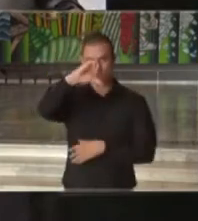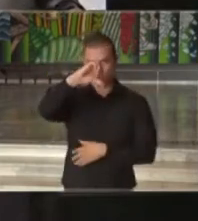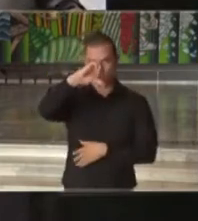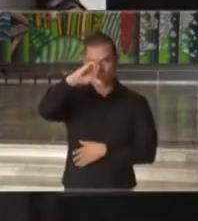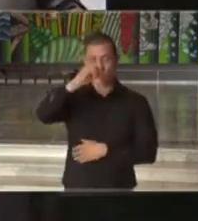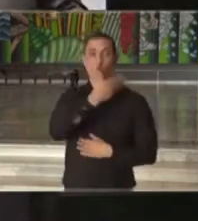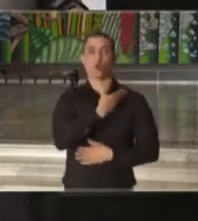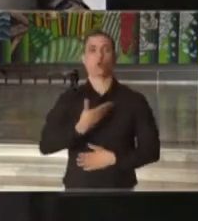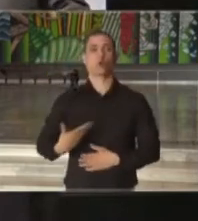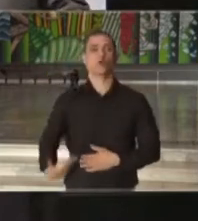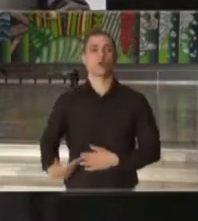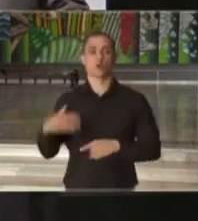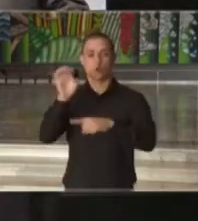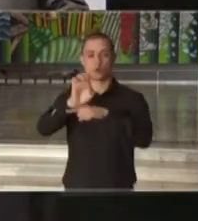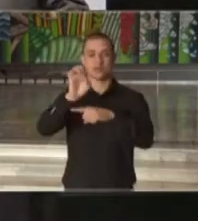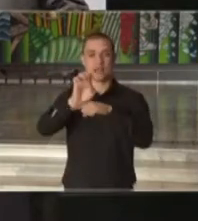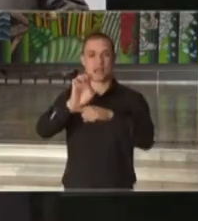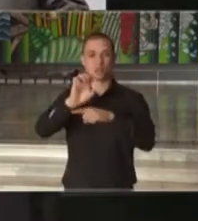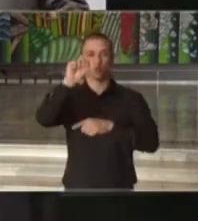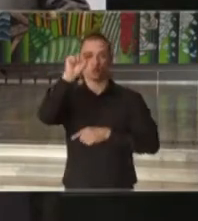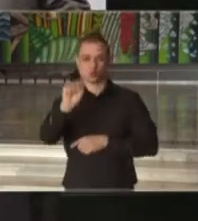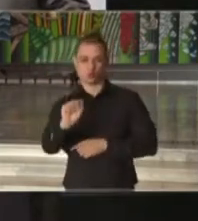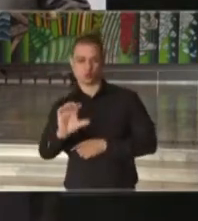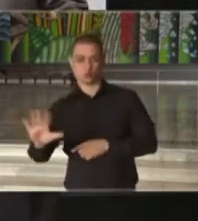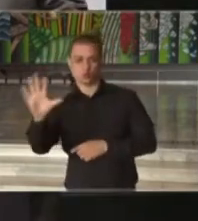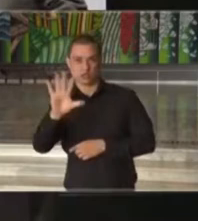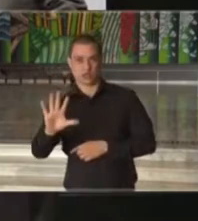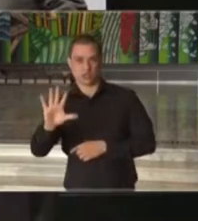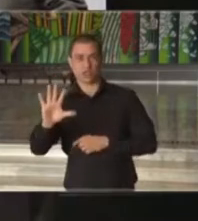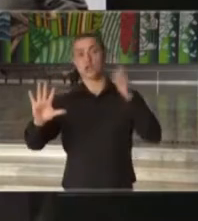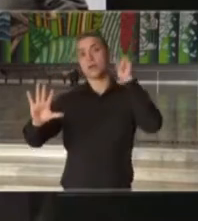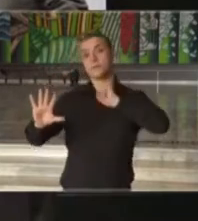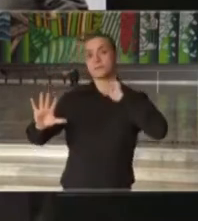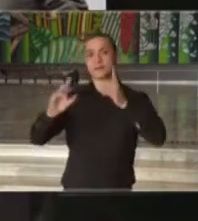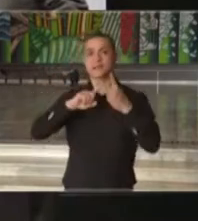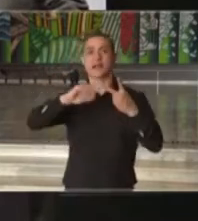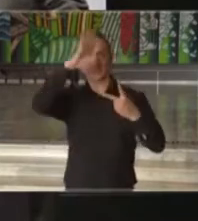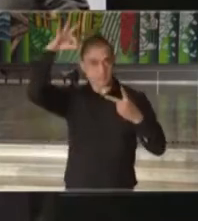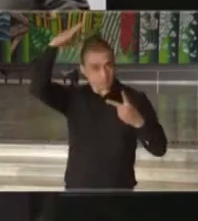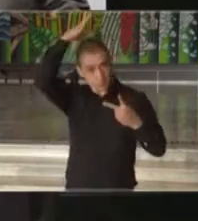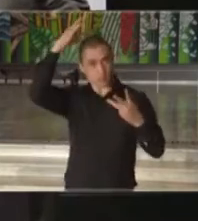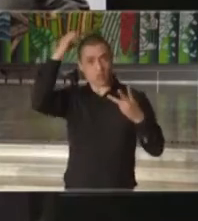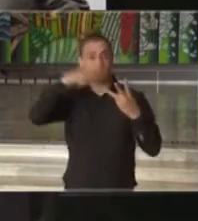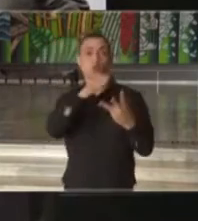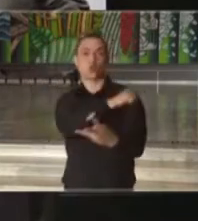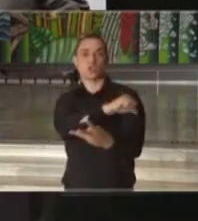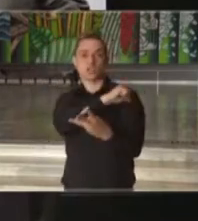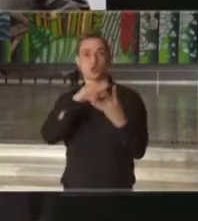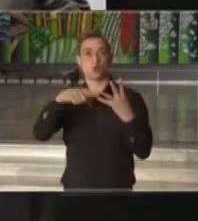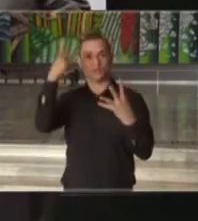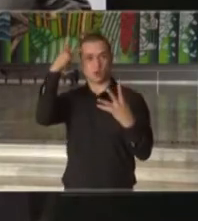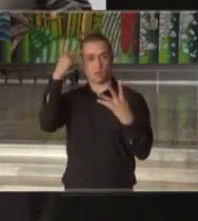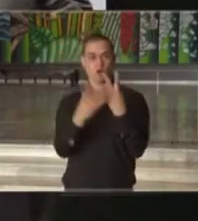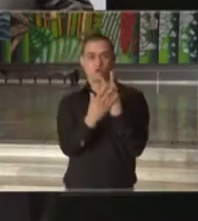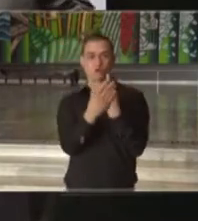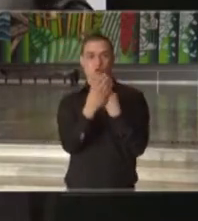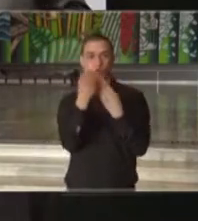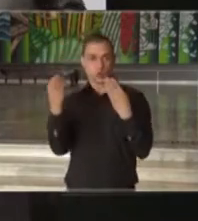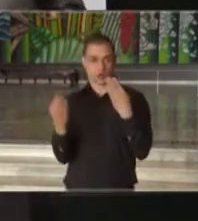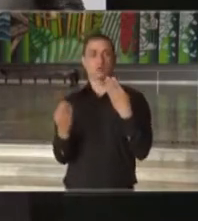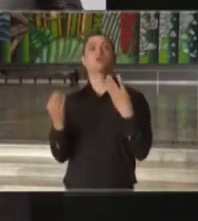governadores dos estados do sudeste, Minas Gerais, Espírito Santo, Rio de Janeiro e São Paulo